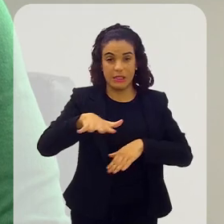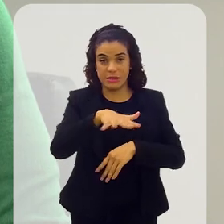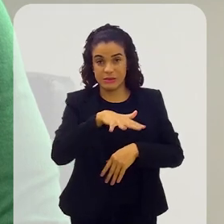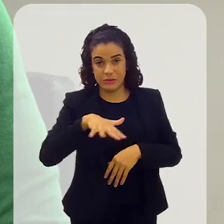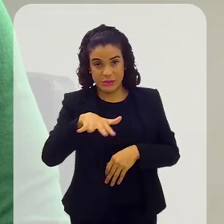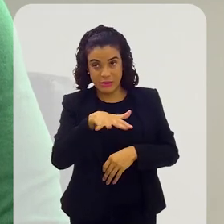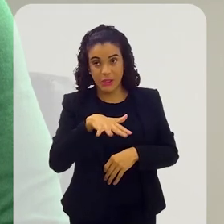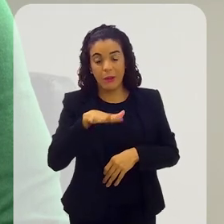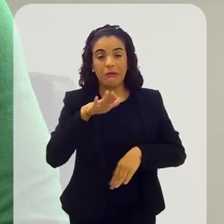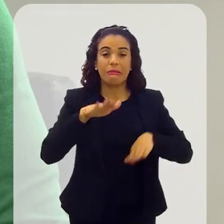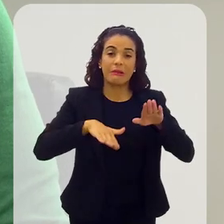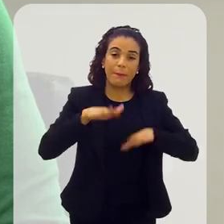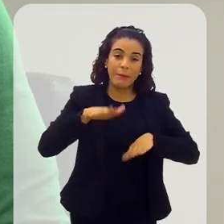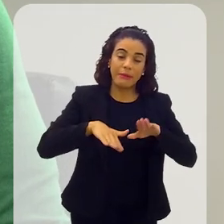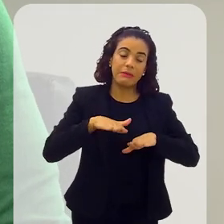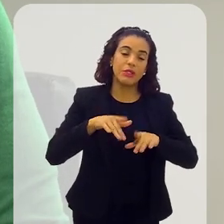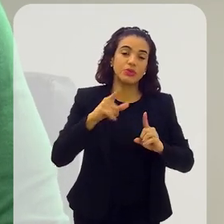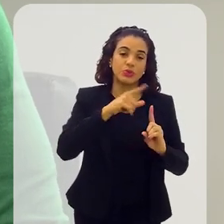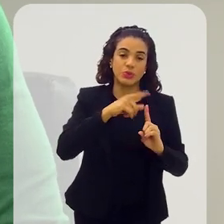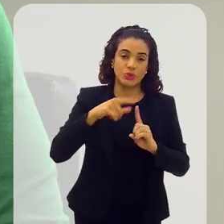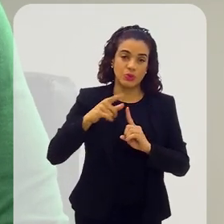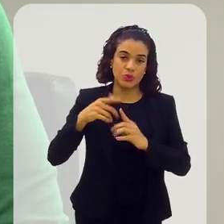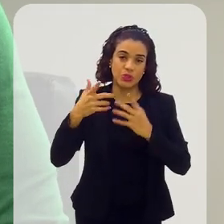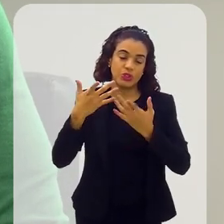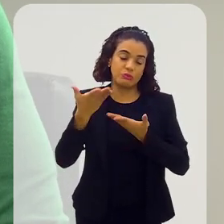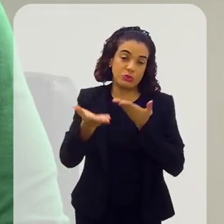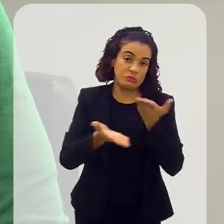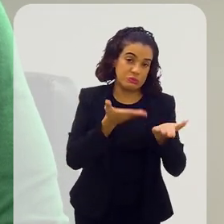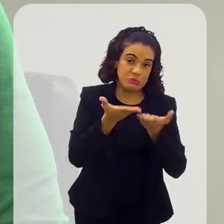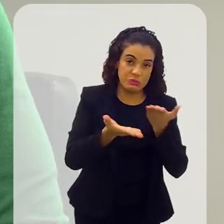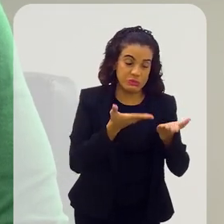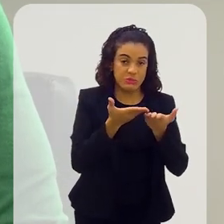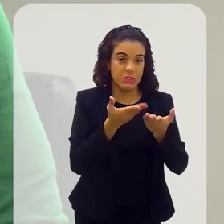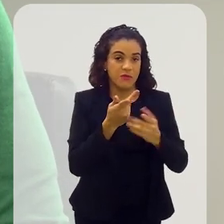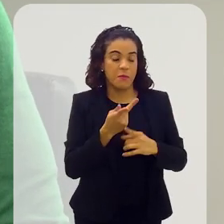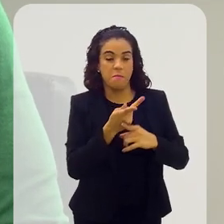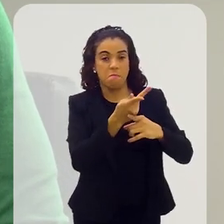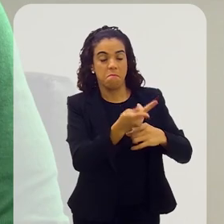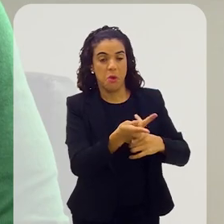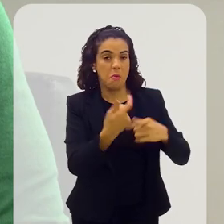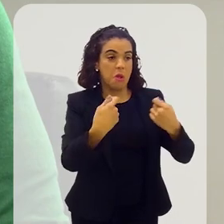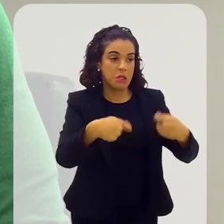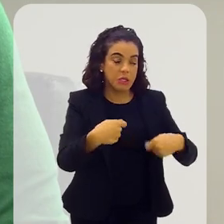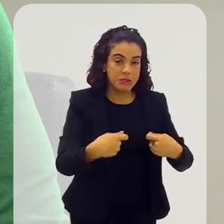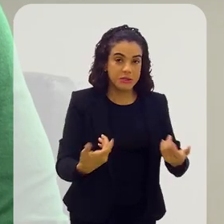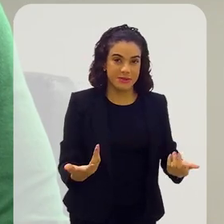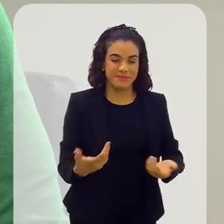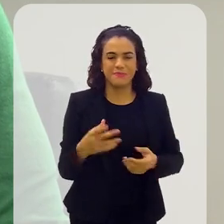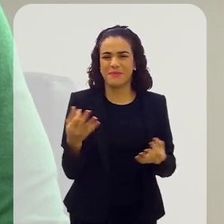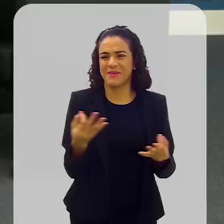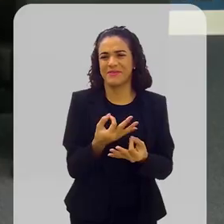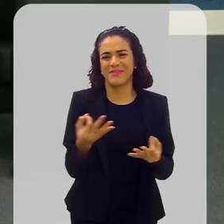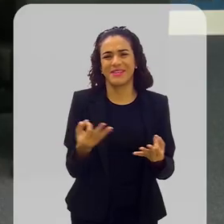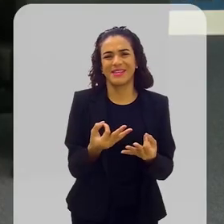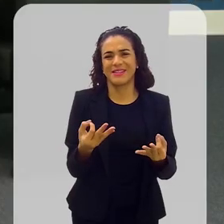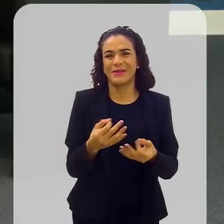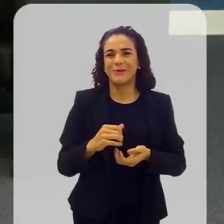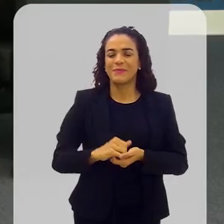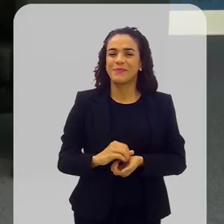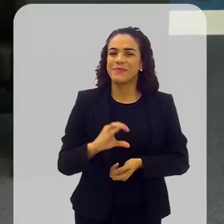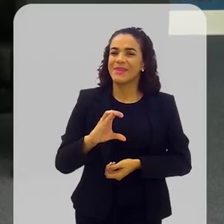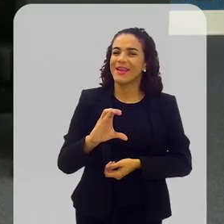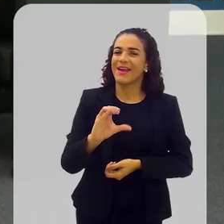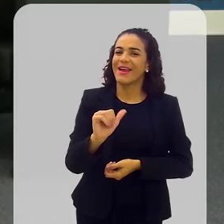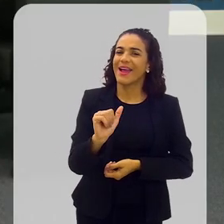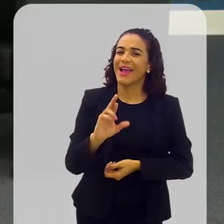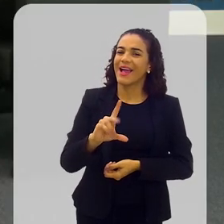dependendo da situação, dependendo do tipo de serviço que ele for, que a pessoa necessite. Perfeito.